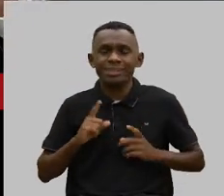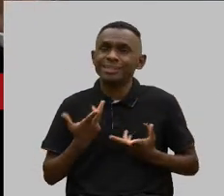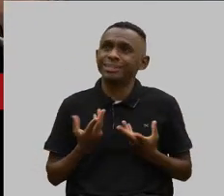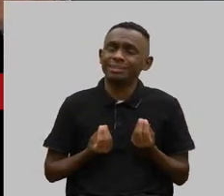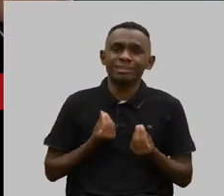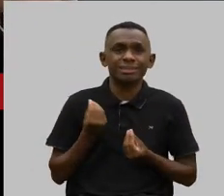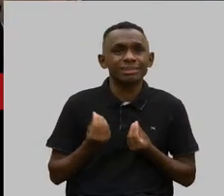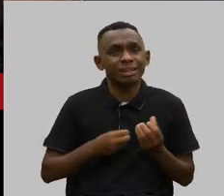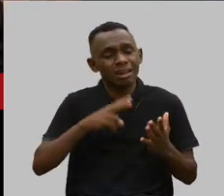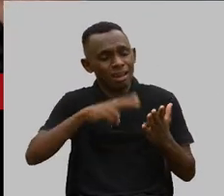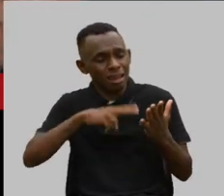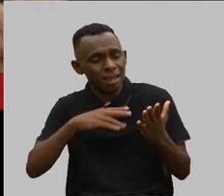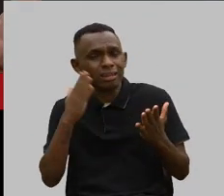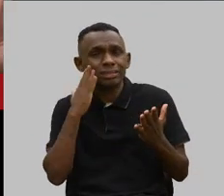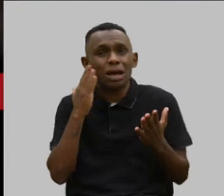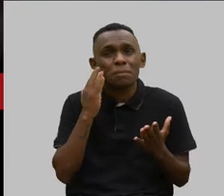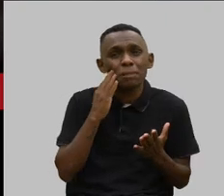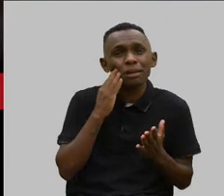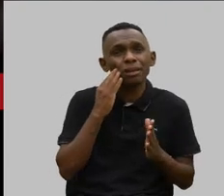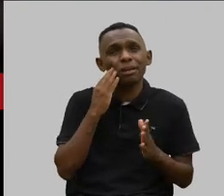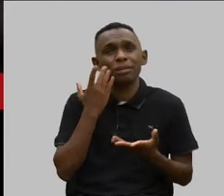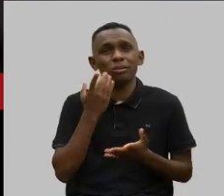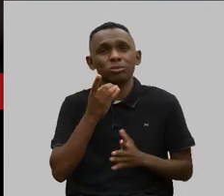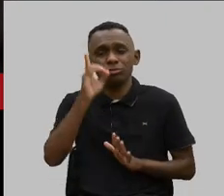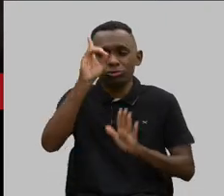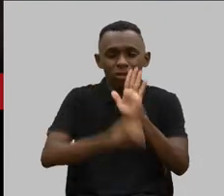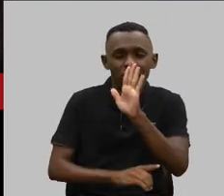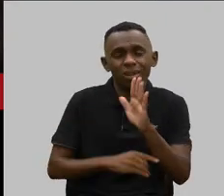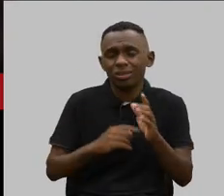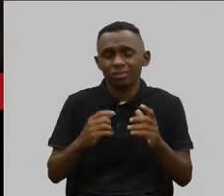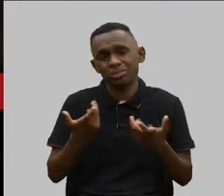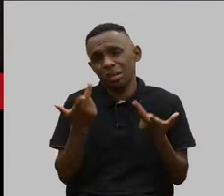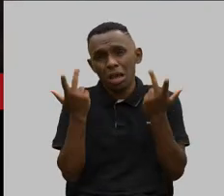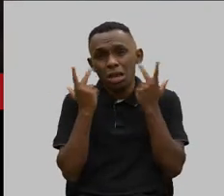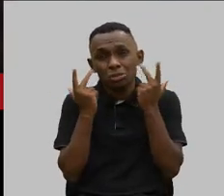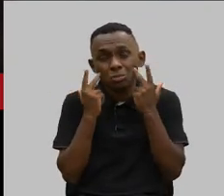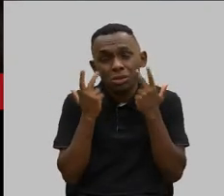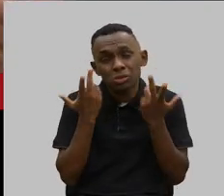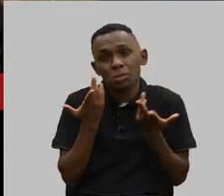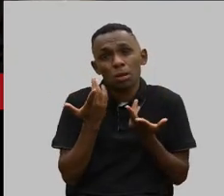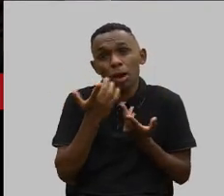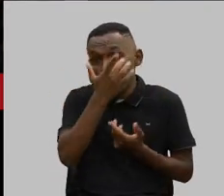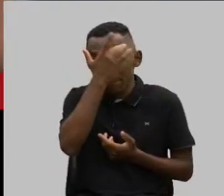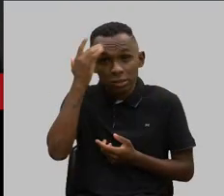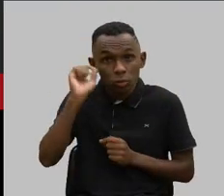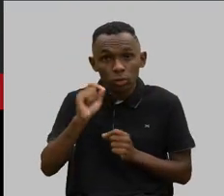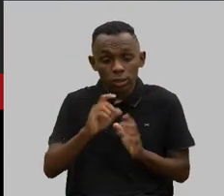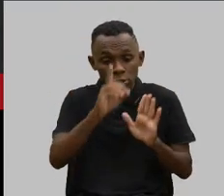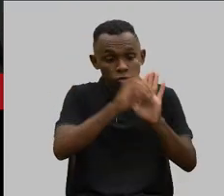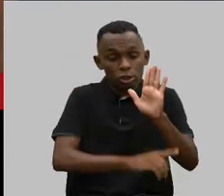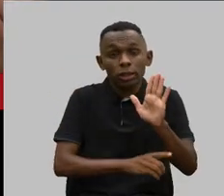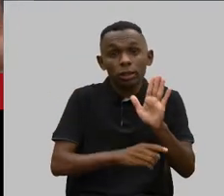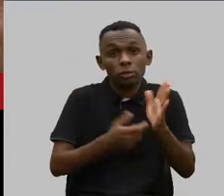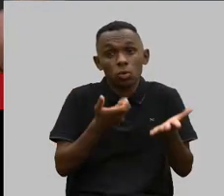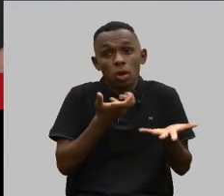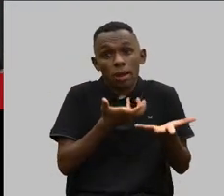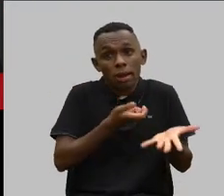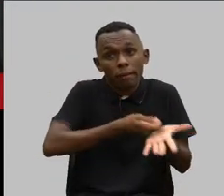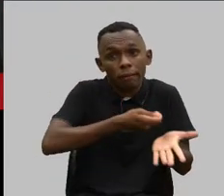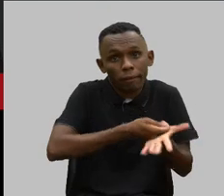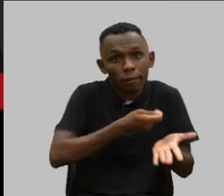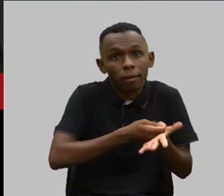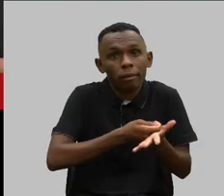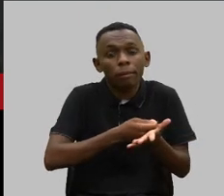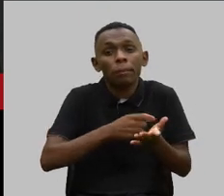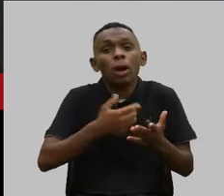gente tem que ler, ficar sabendo de direitos. Muitas das pessoas vão exigindo os seus direitos sem saber, primeiro, se eles existem, quais